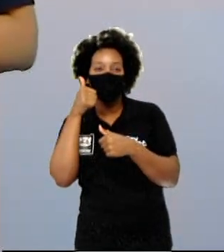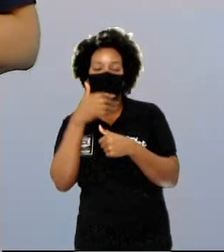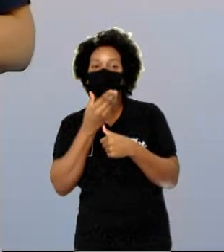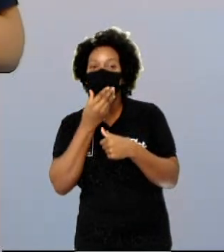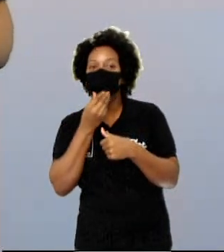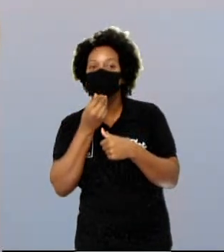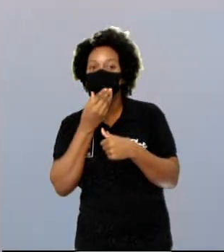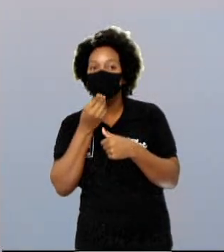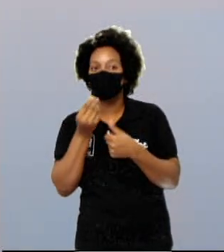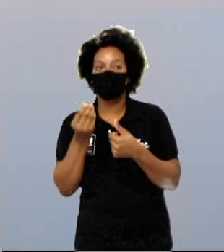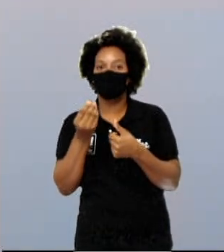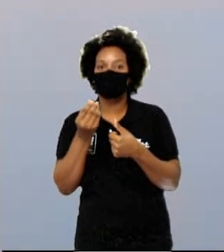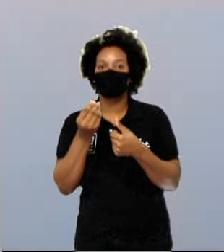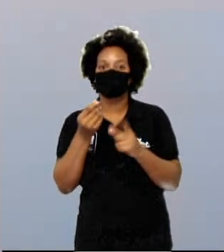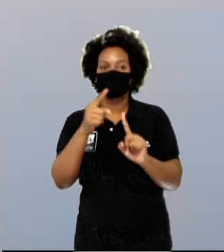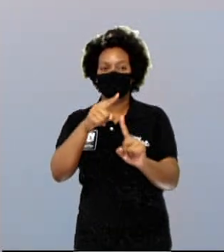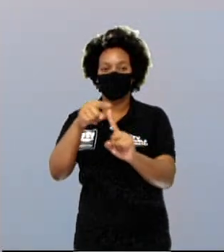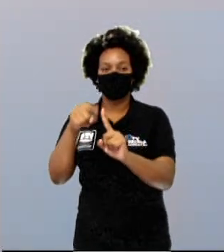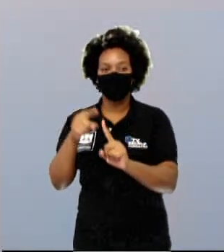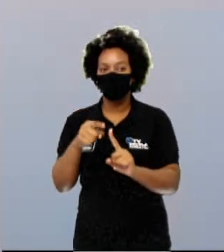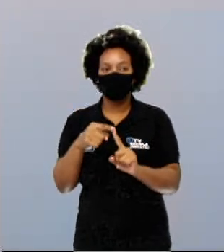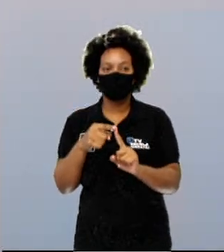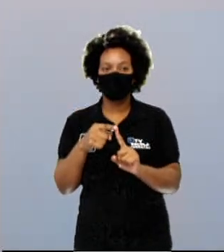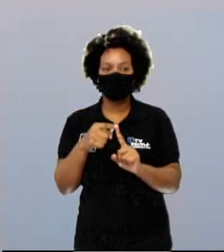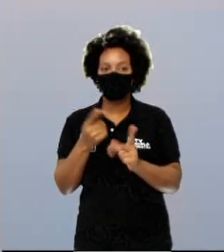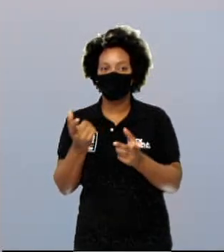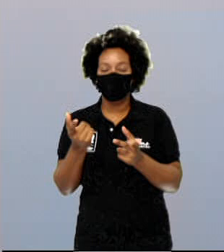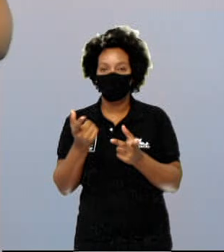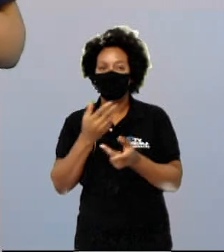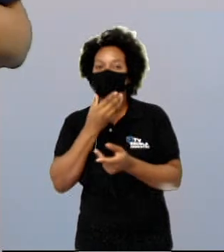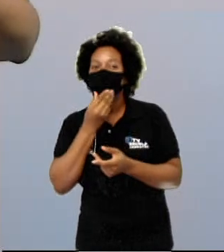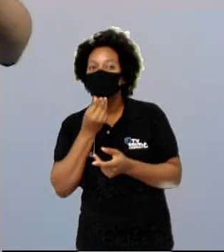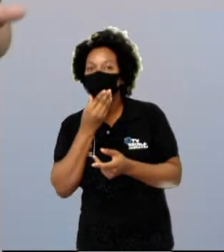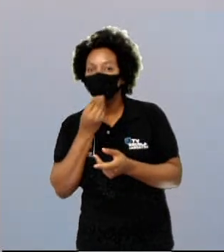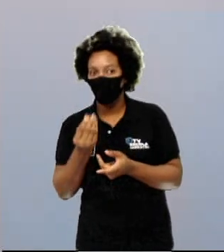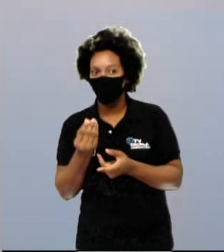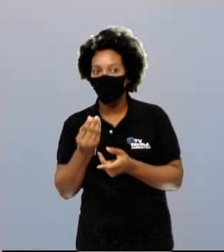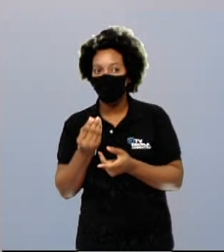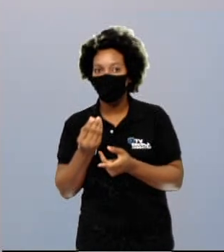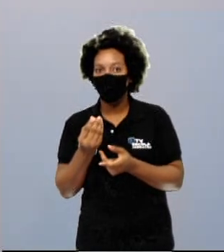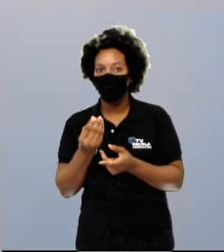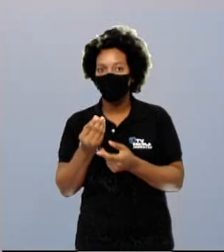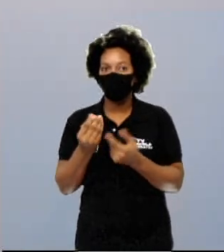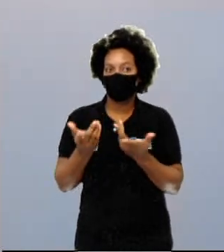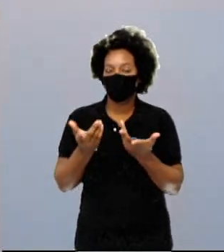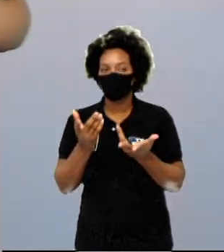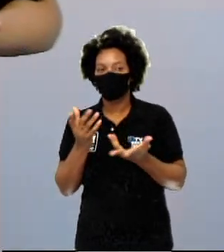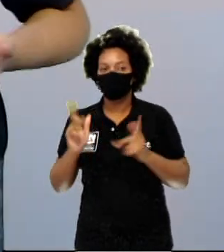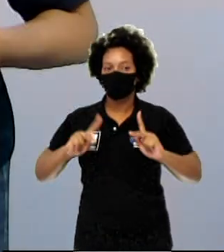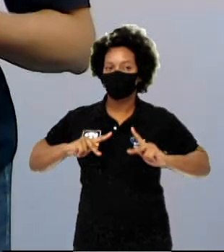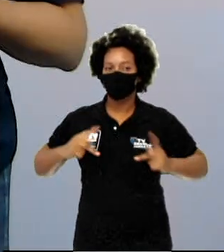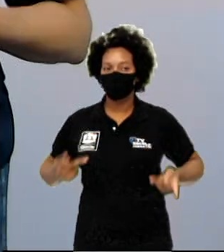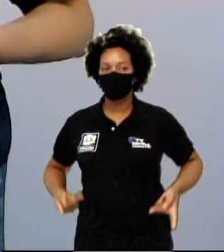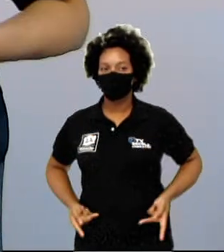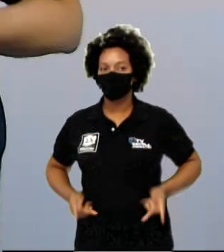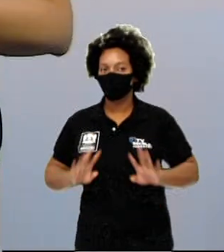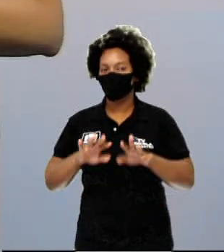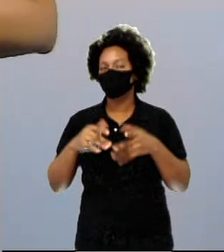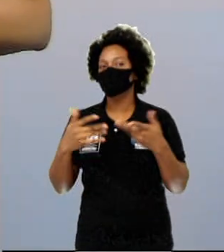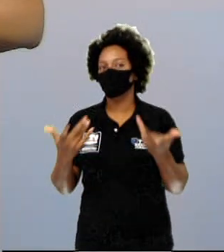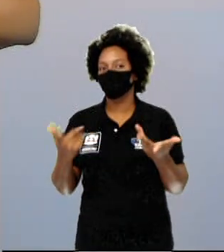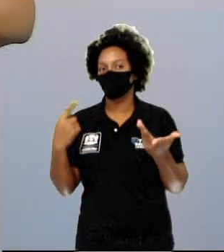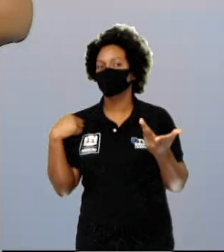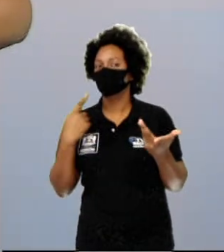à espécie humana e de que gênero? Homo habilis, homo sapiens, que somos nós,